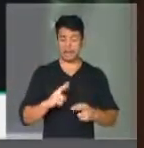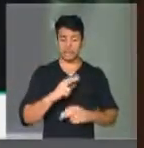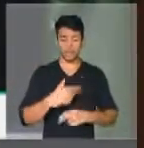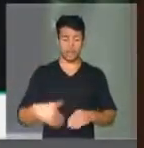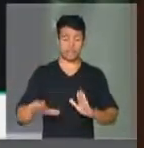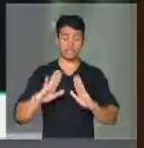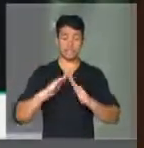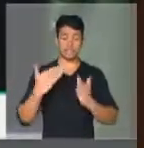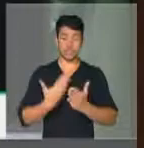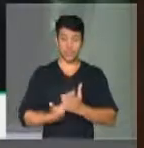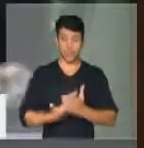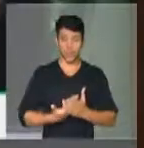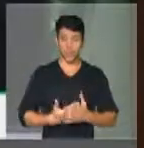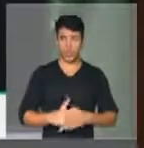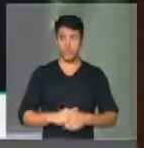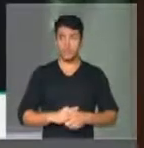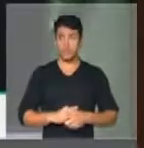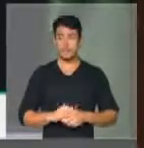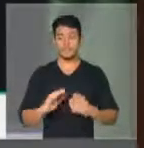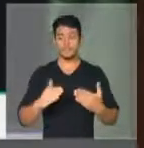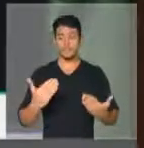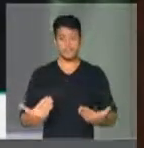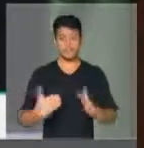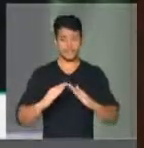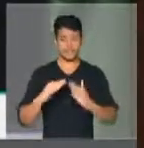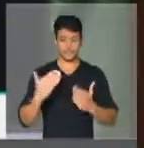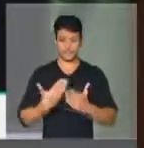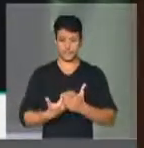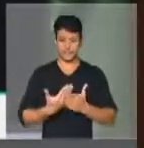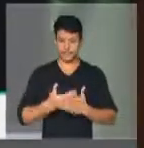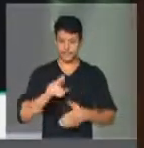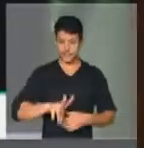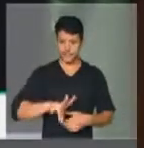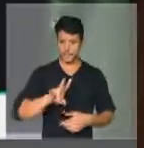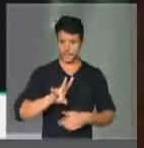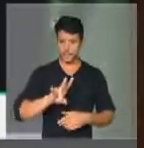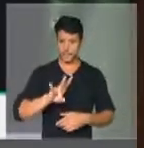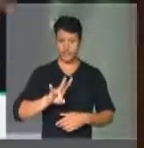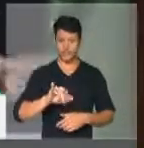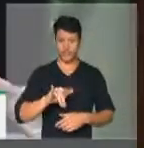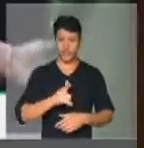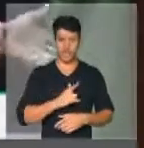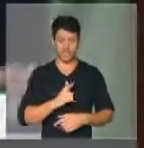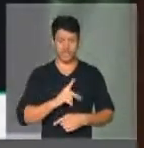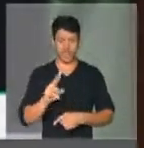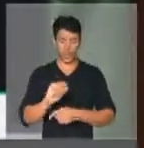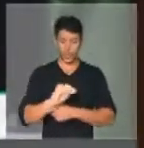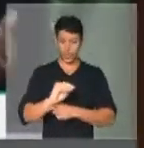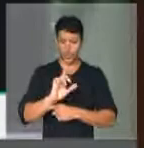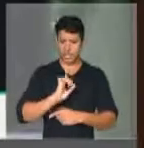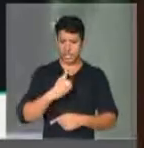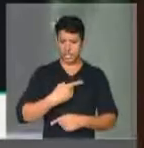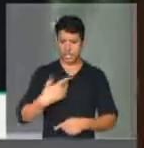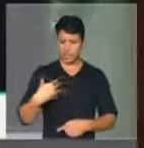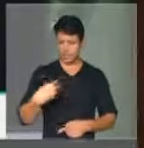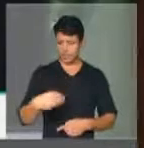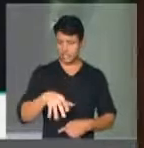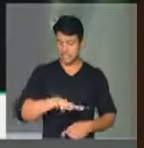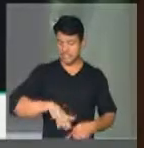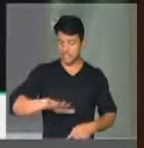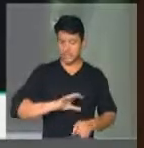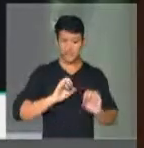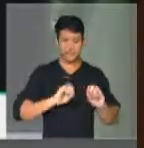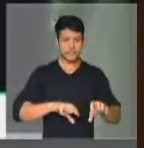respeito dos seus filhos e filhas? A escola sem partido é que vai agora tomar conta dos nossos filhos da área